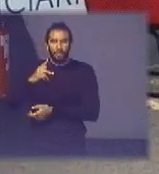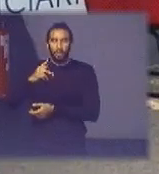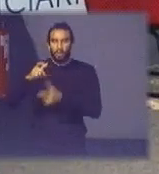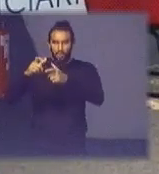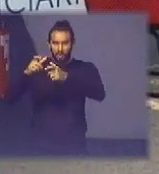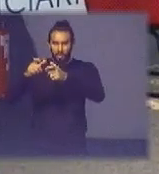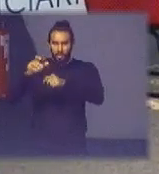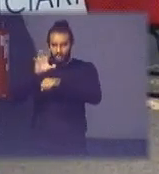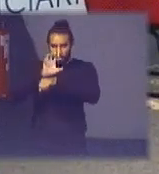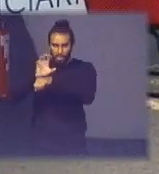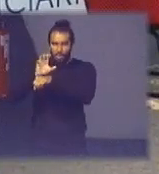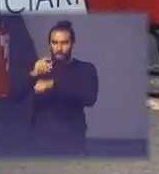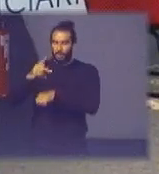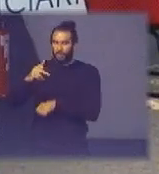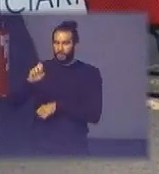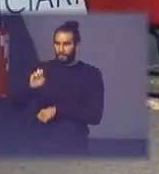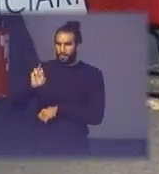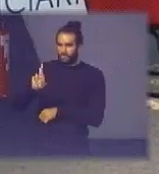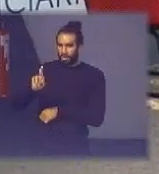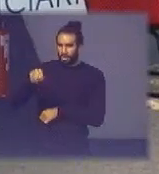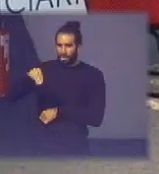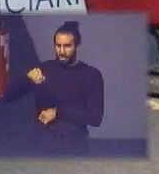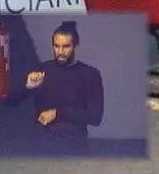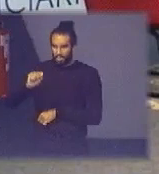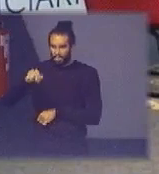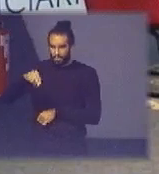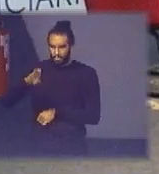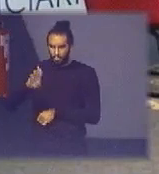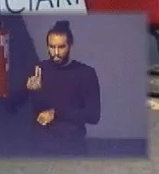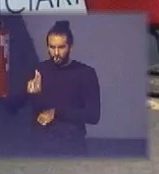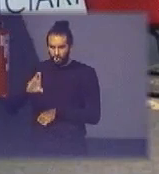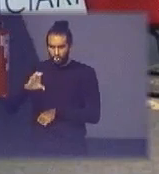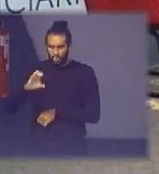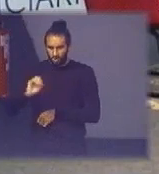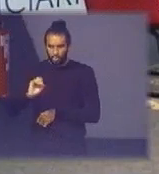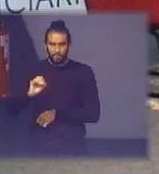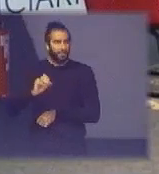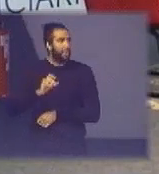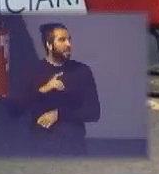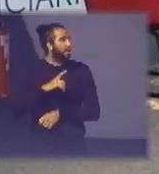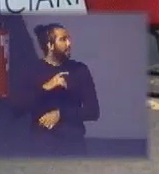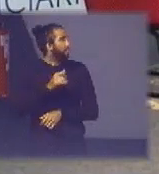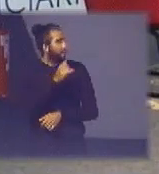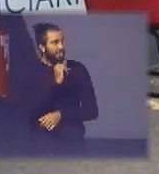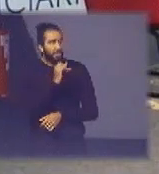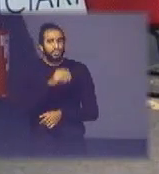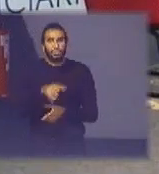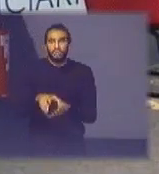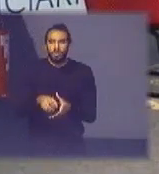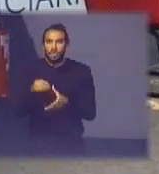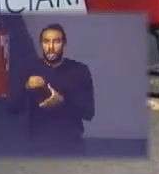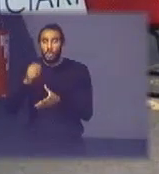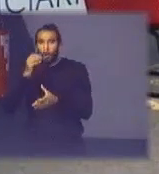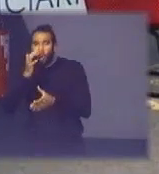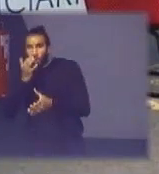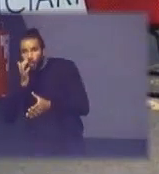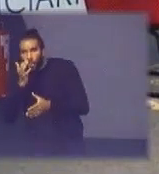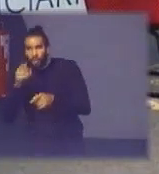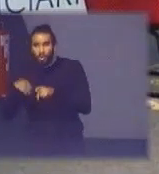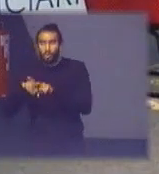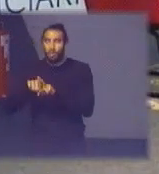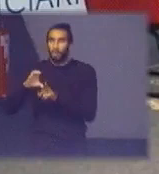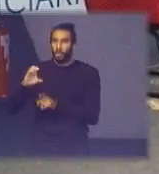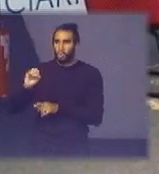casas onde se acondiciona resíduo eletroeletrônico e se retira ouro se retira cobre com técnicas praticamente